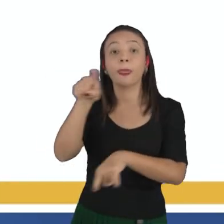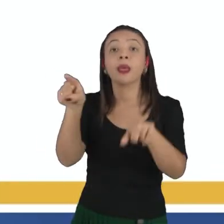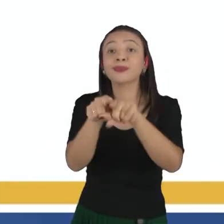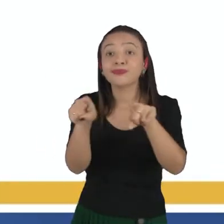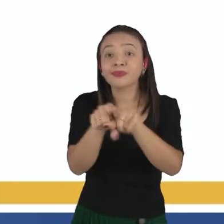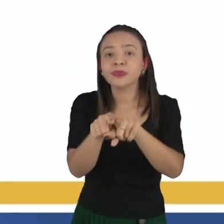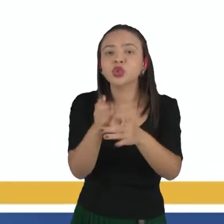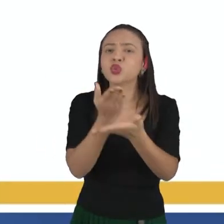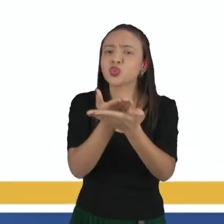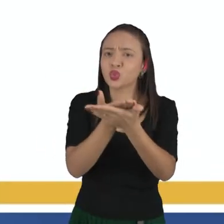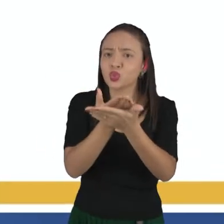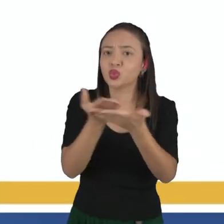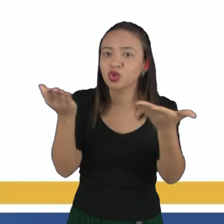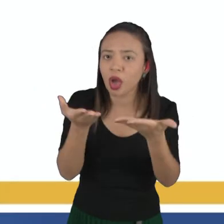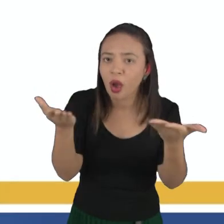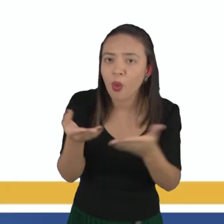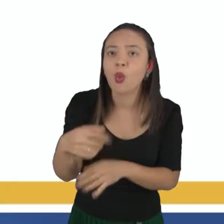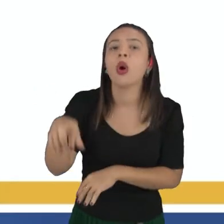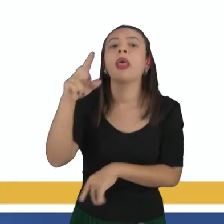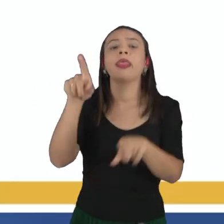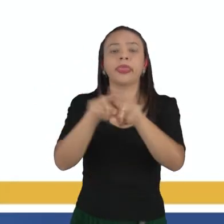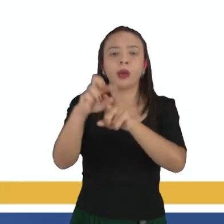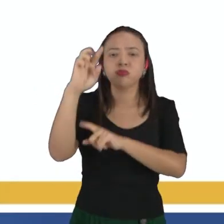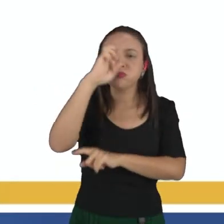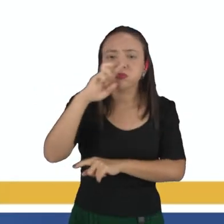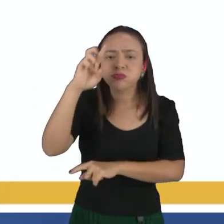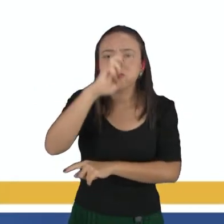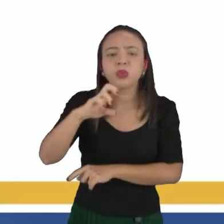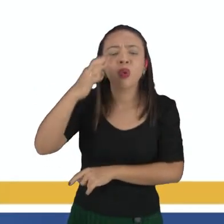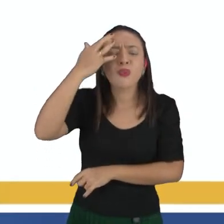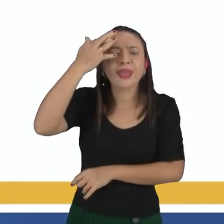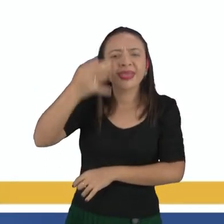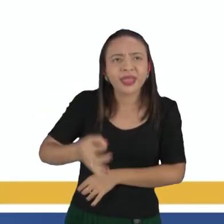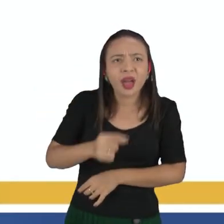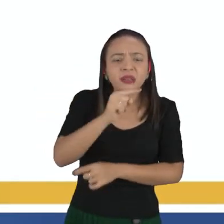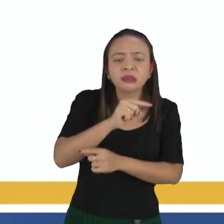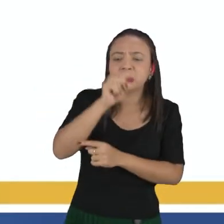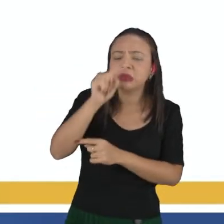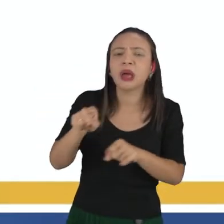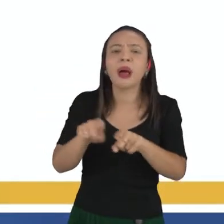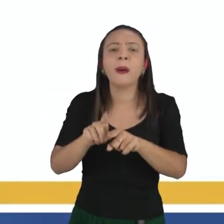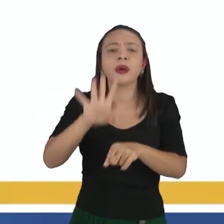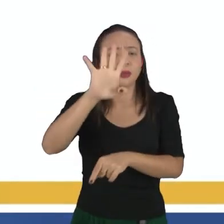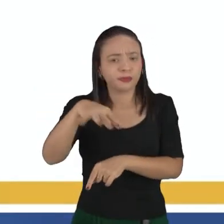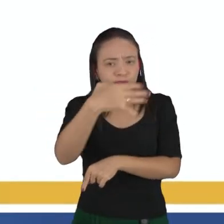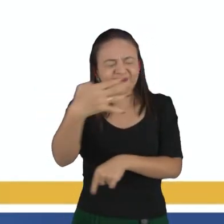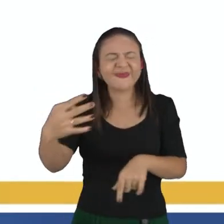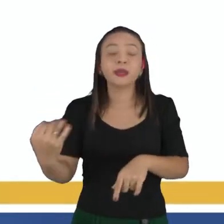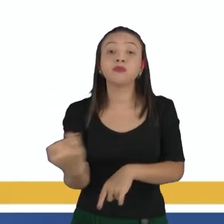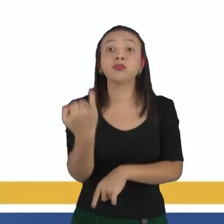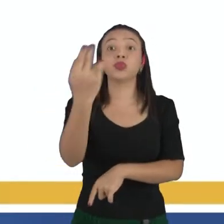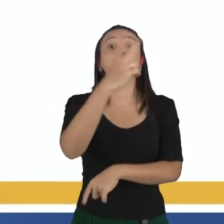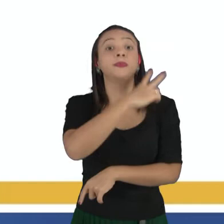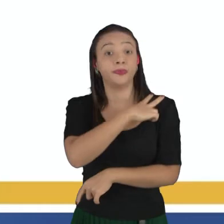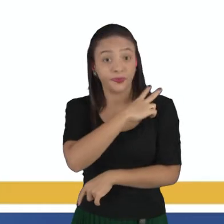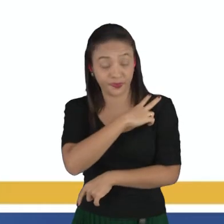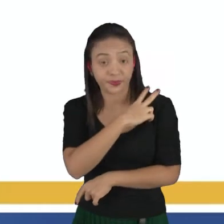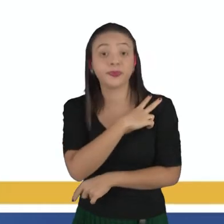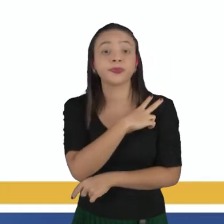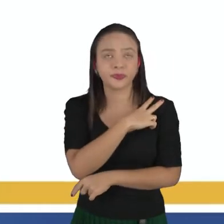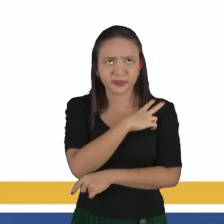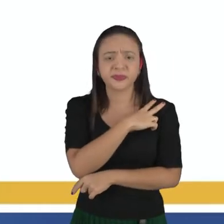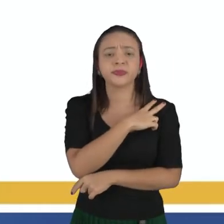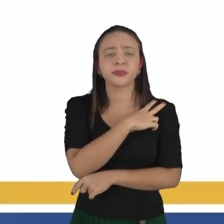estudando, observando, interpretando os gráficos, tabelas que é importante no segundo ano, na segunda